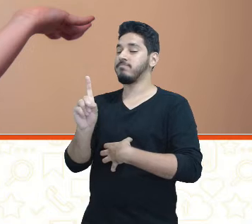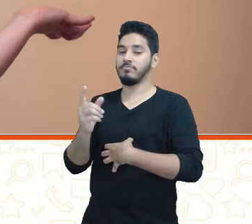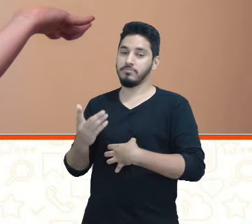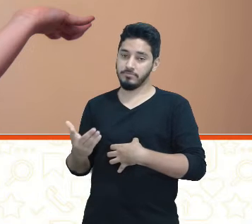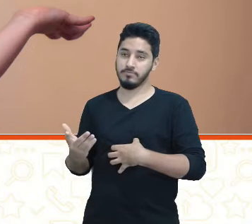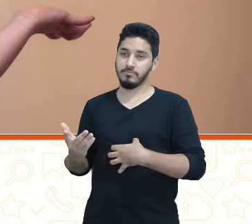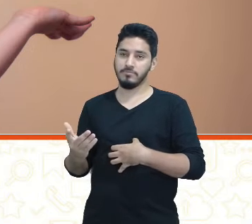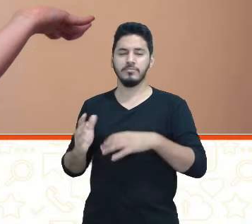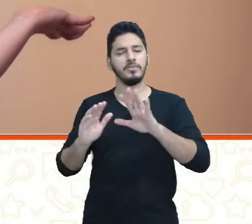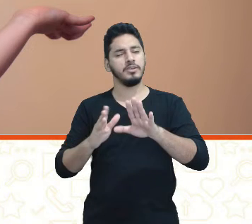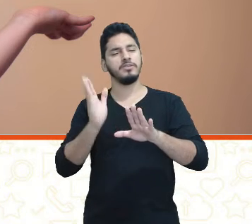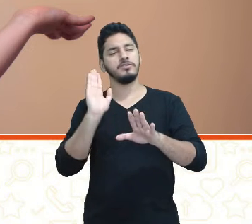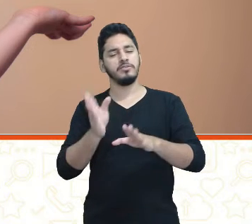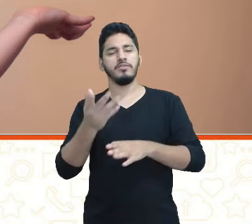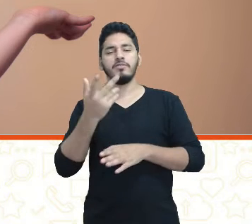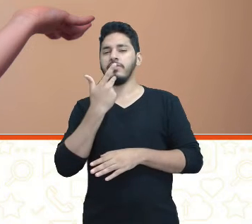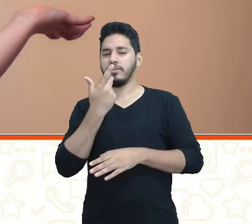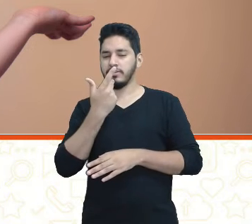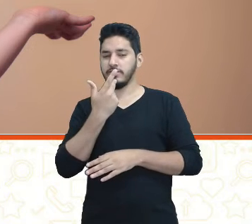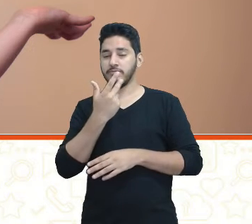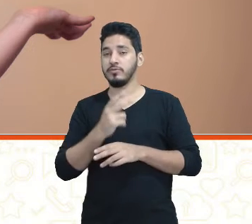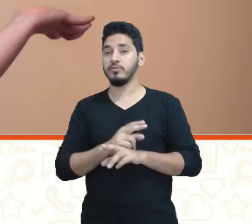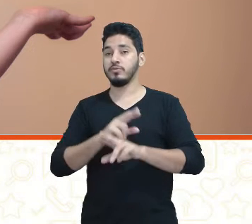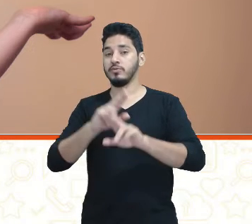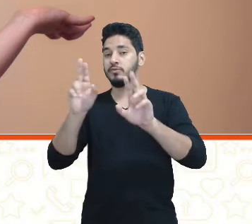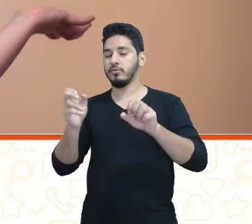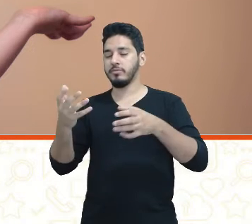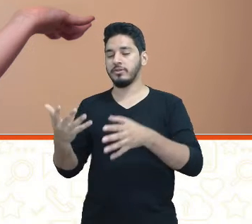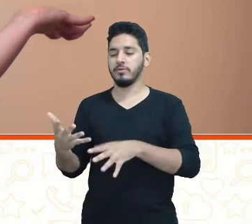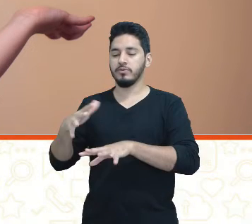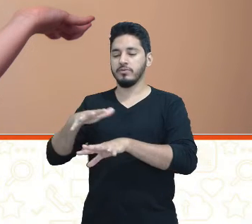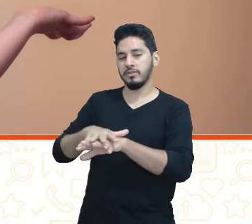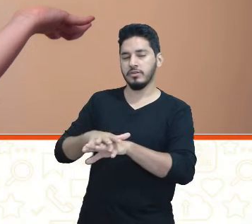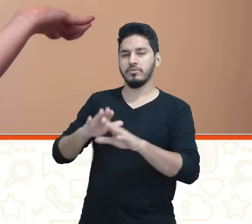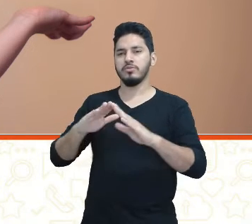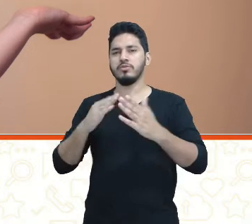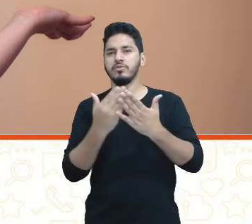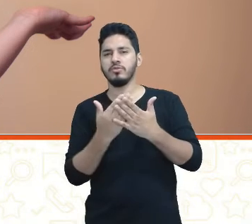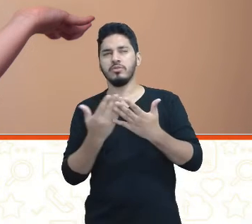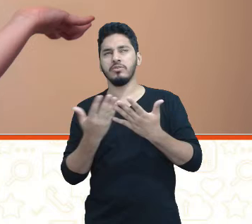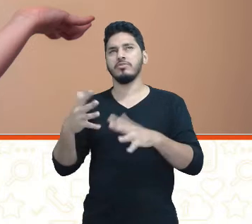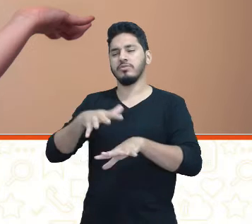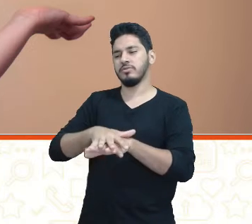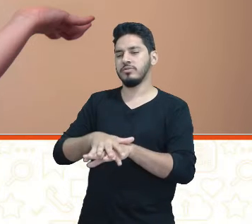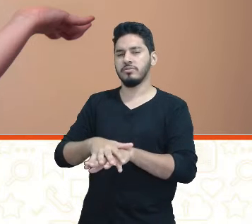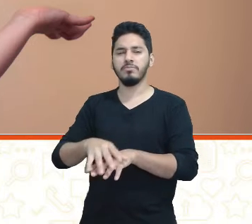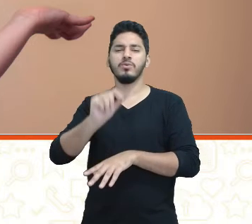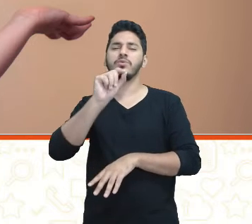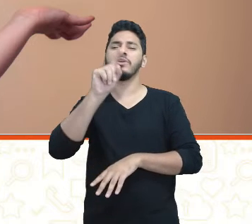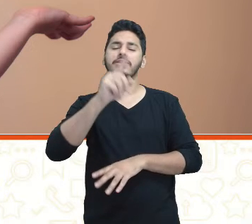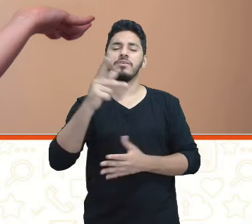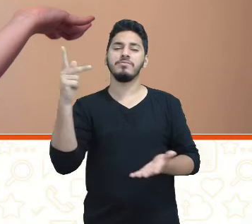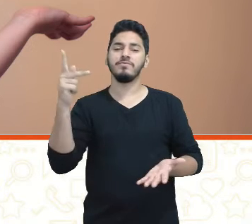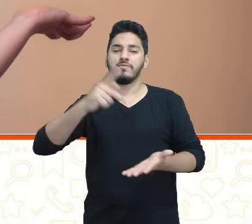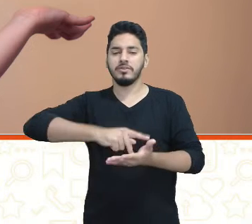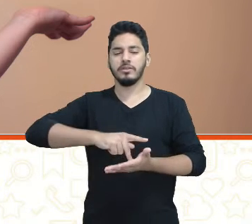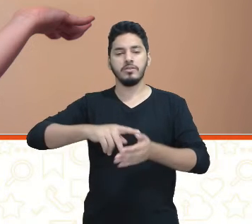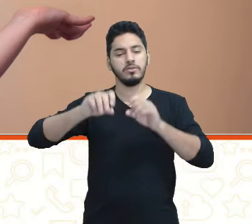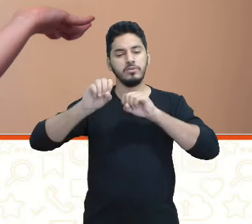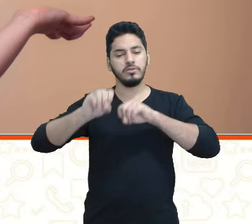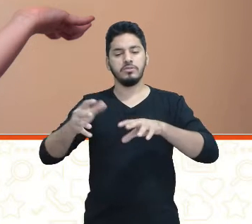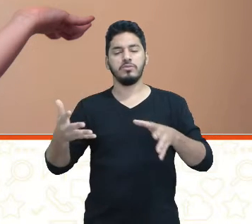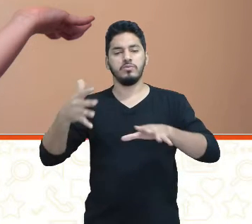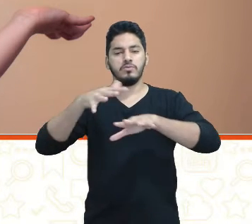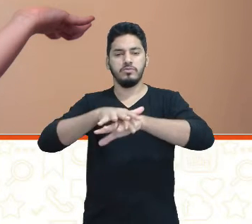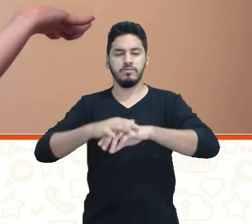Mas já falamos um pouquinho sobre inclusão, escola inclusiva, mas o que é, de verdade, a educação